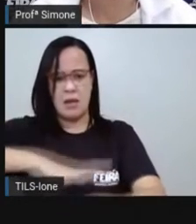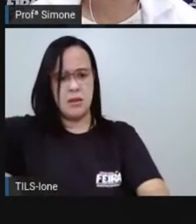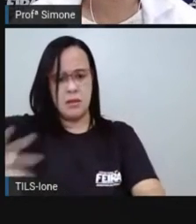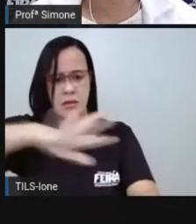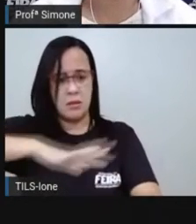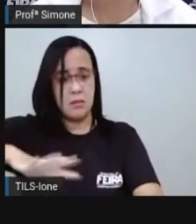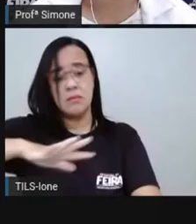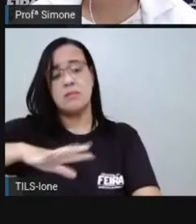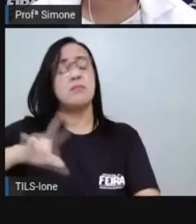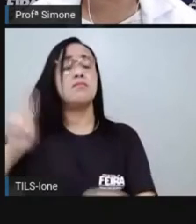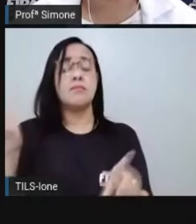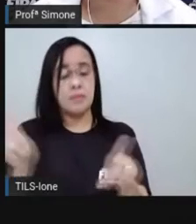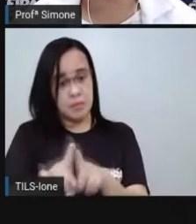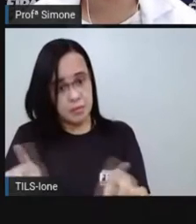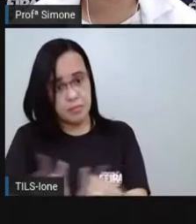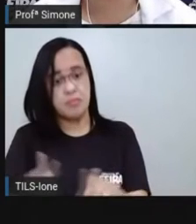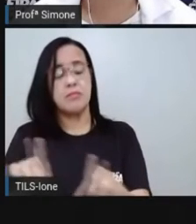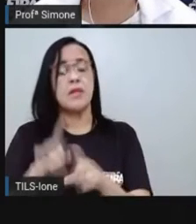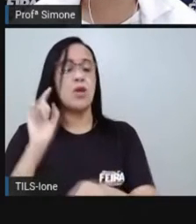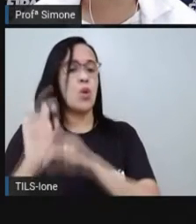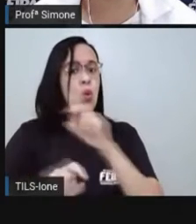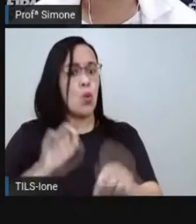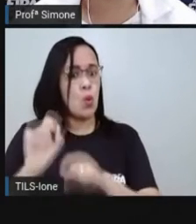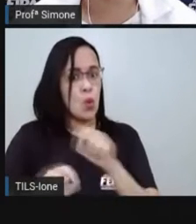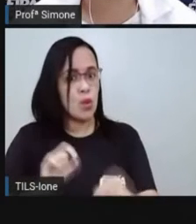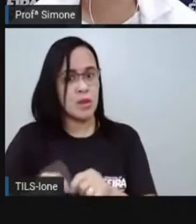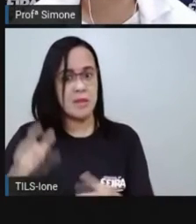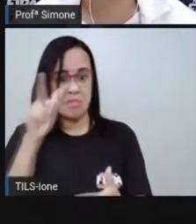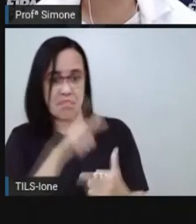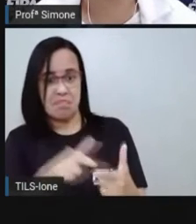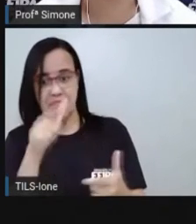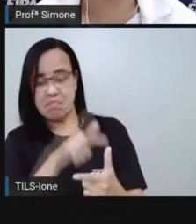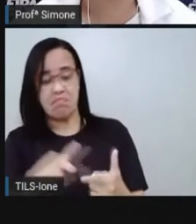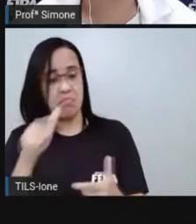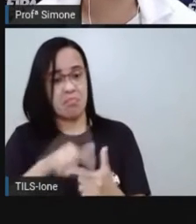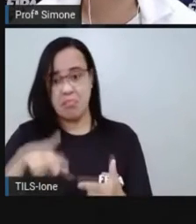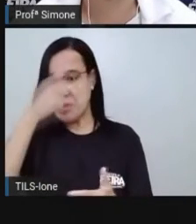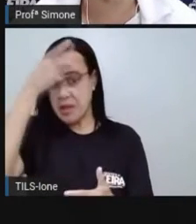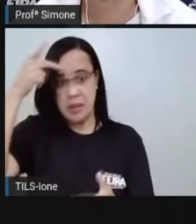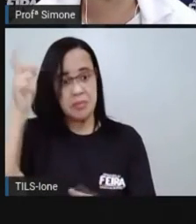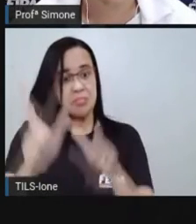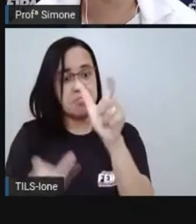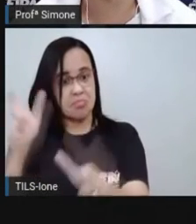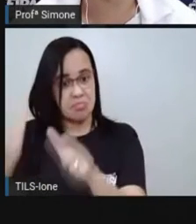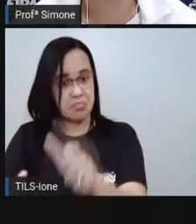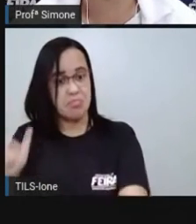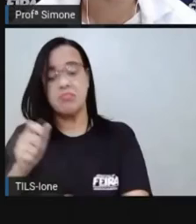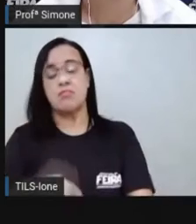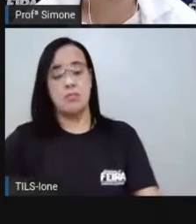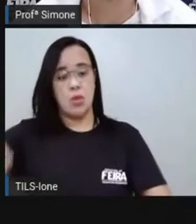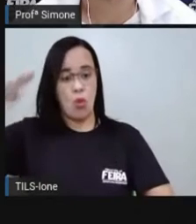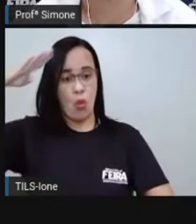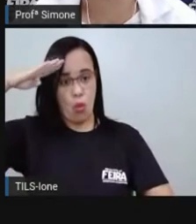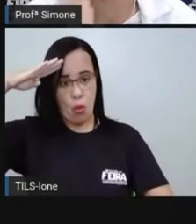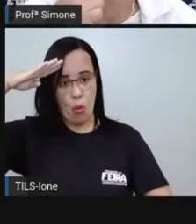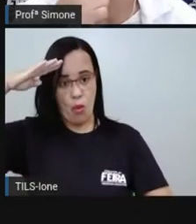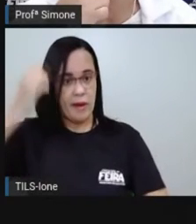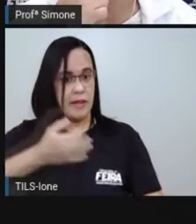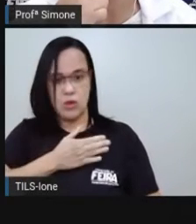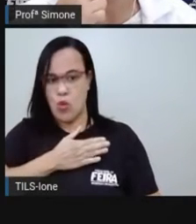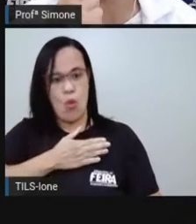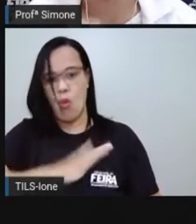tinha essa insatisfação dos militares do Exército Brasileiro com o imperador, porque